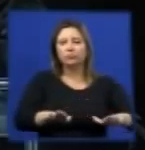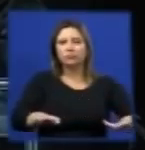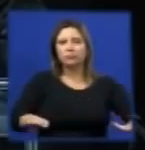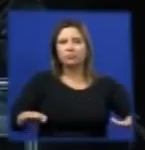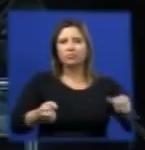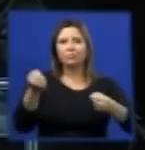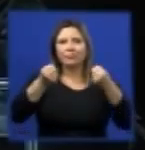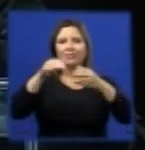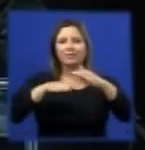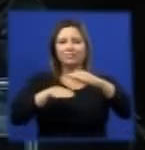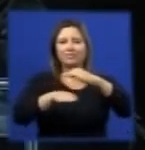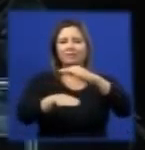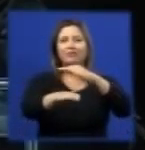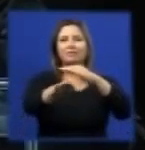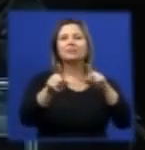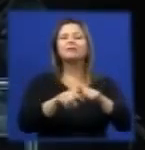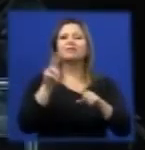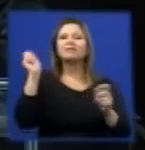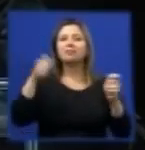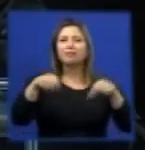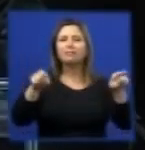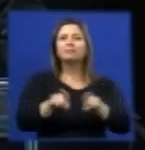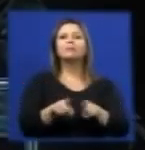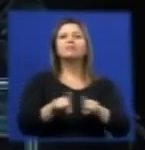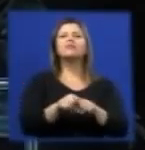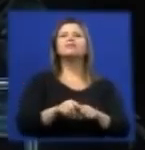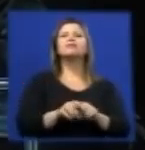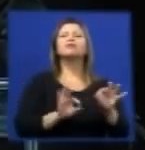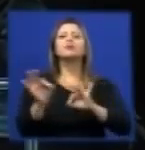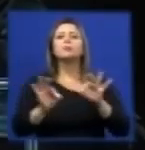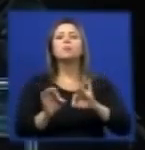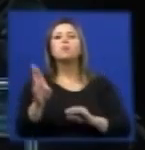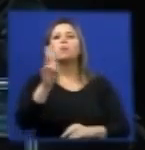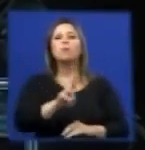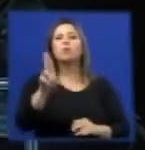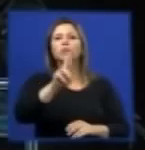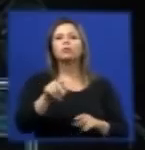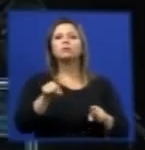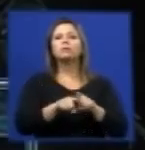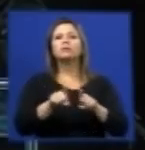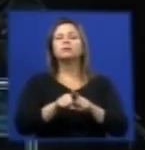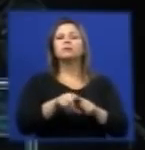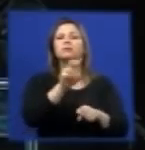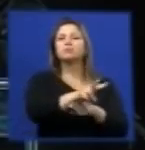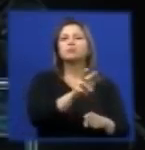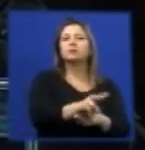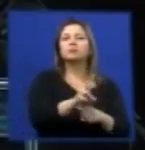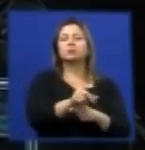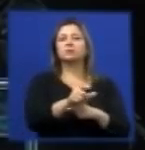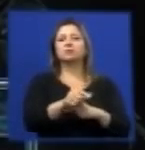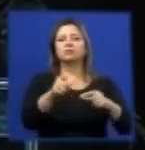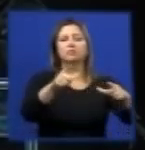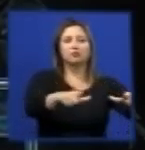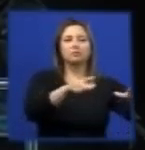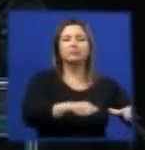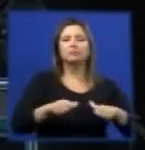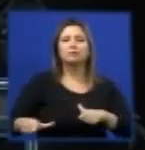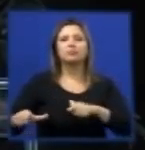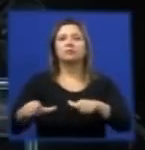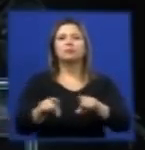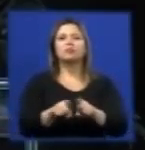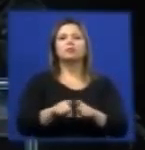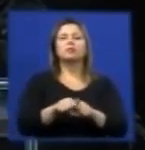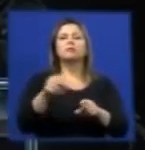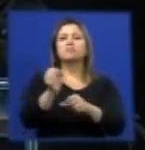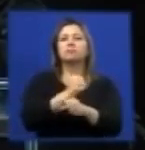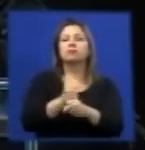trabalhos que reportam a utilização de pneus em recifes artificiais, em pisos, na